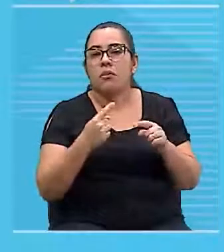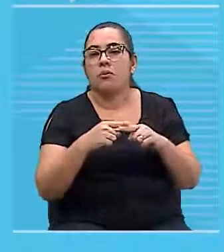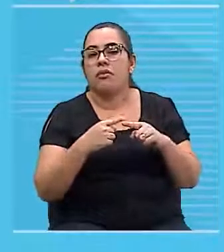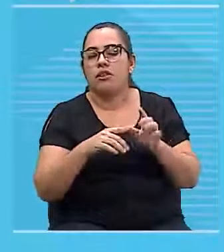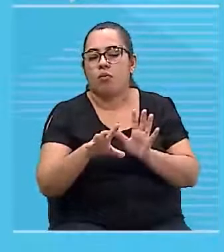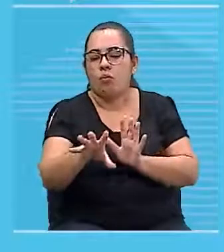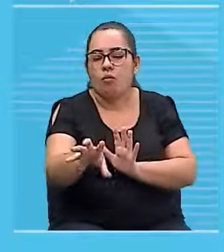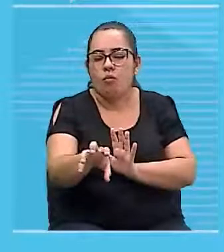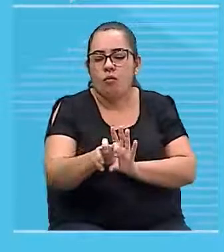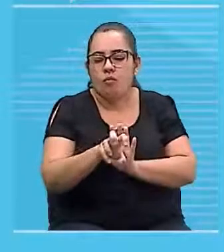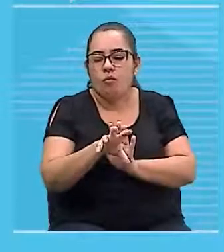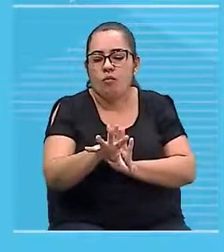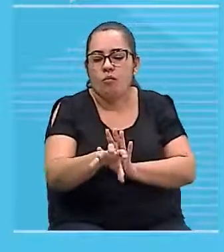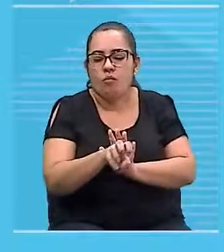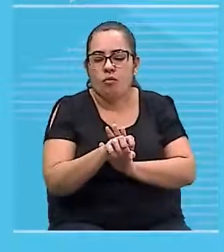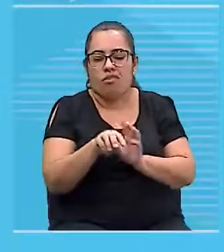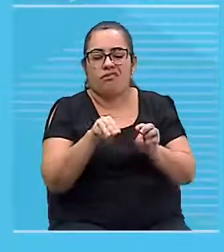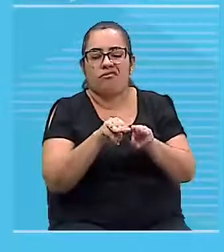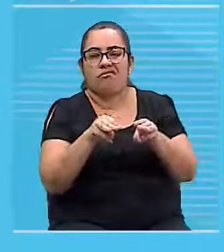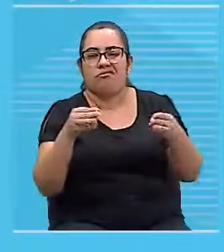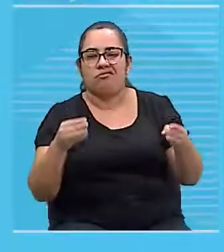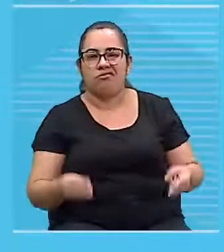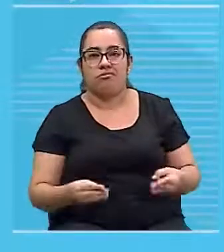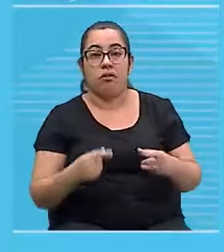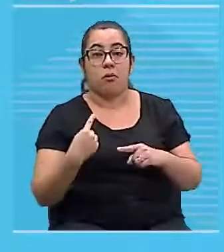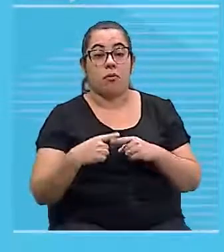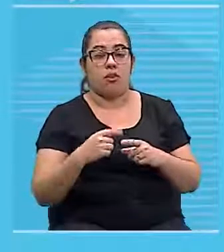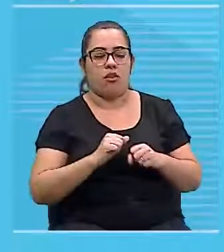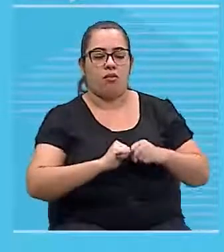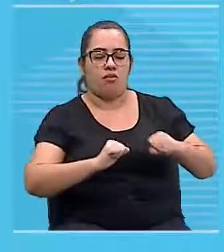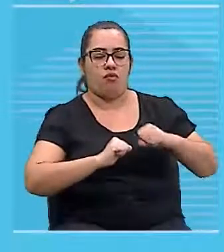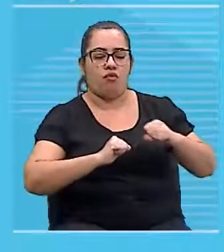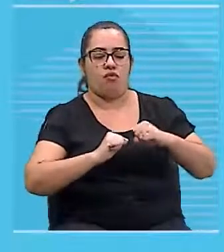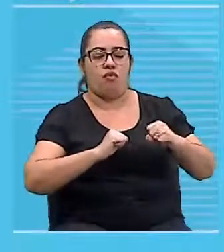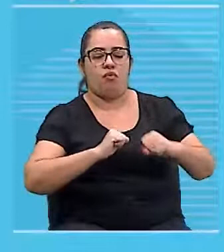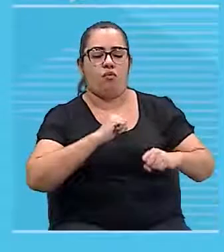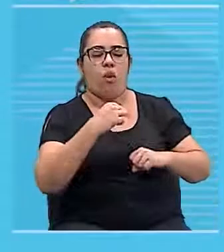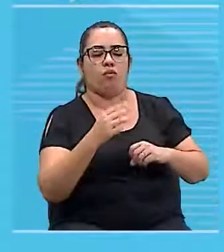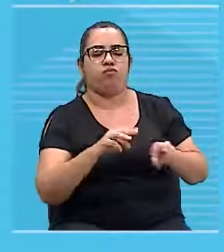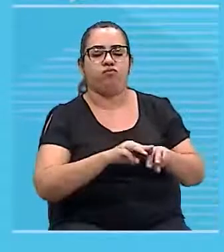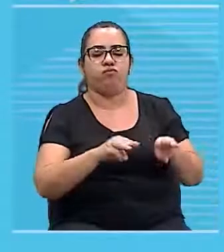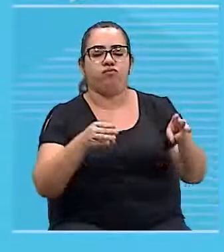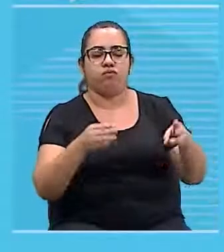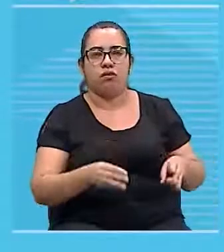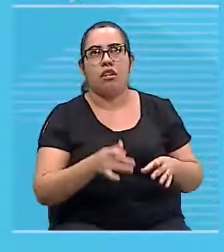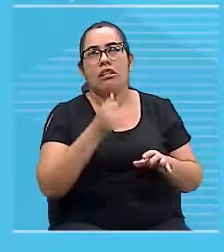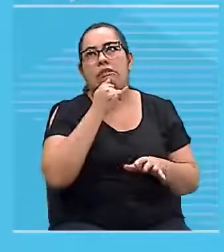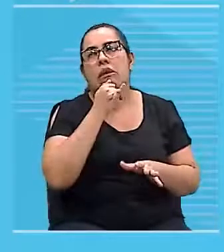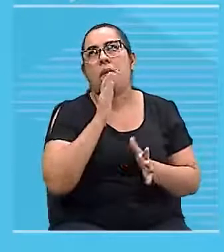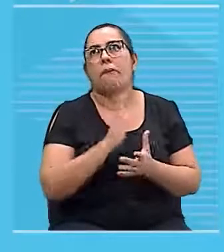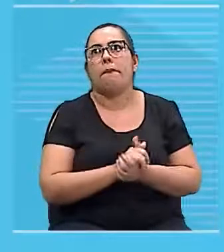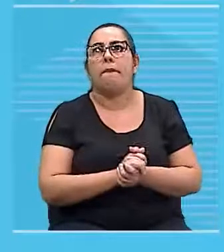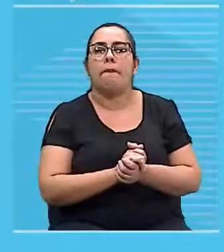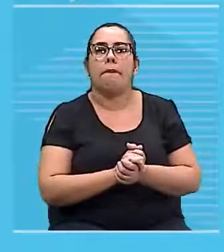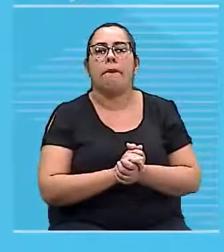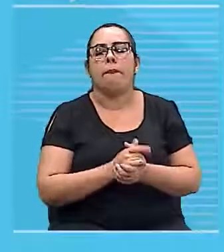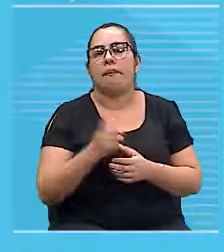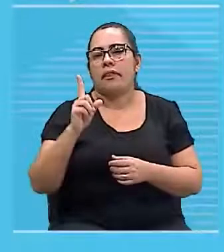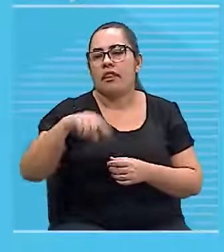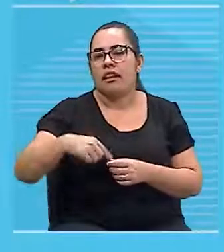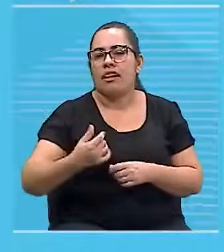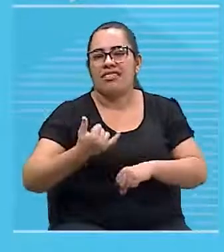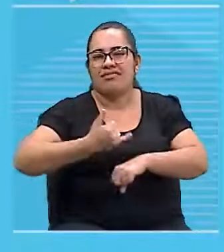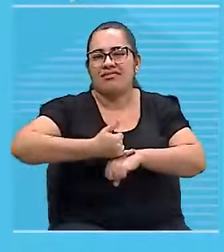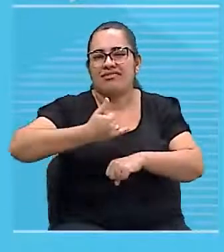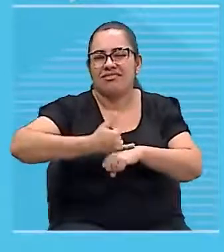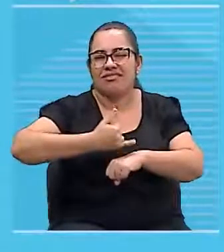tenho um campo magnético sendo produzido. Então, se eu coloco um prego perto desse